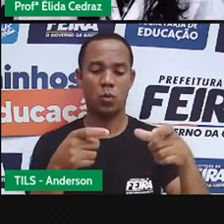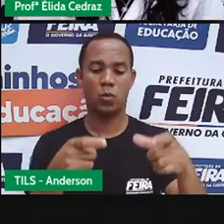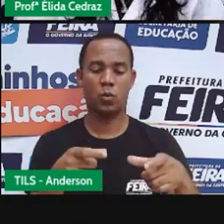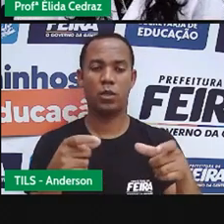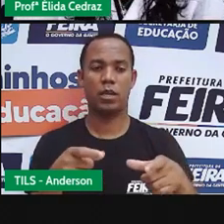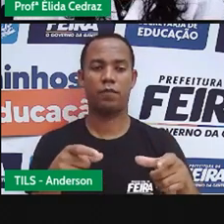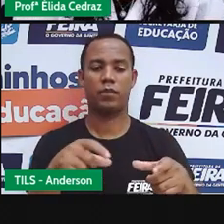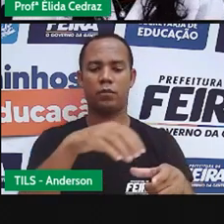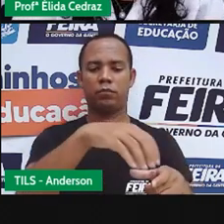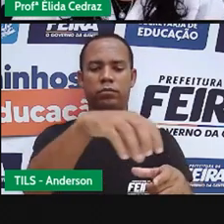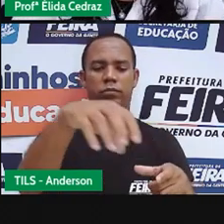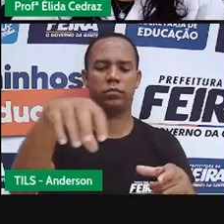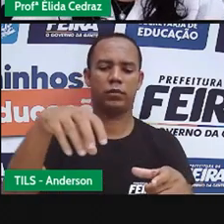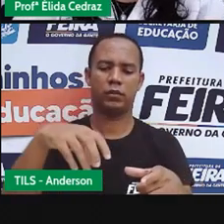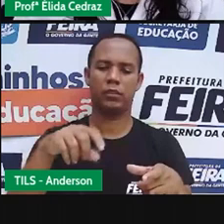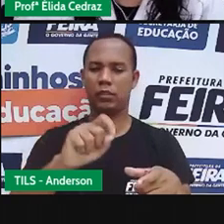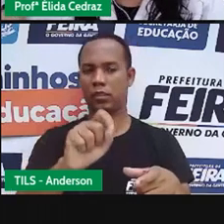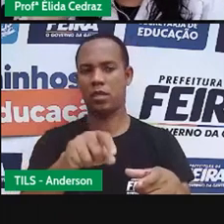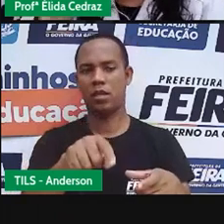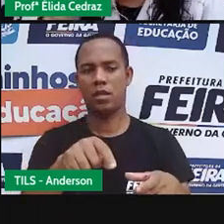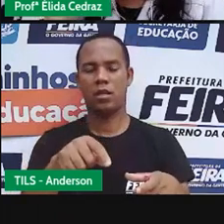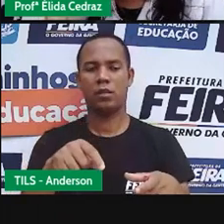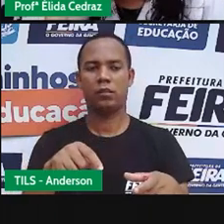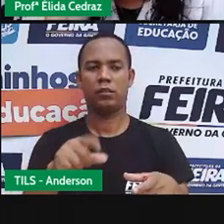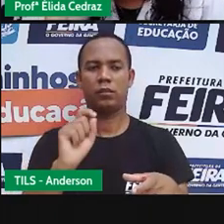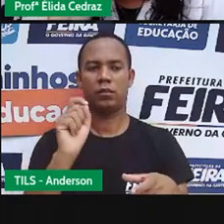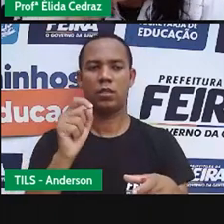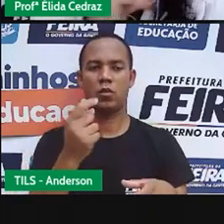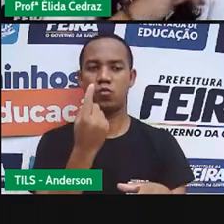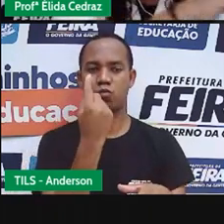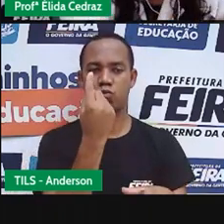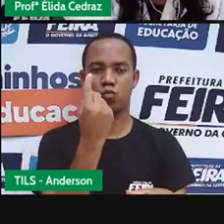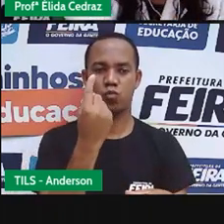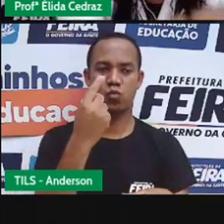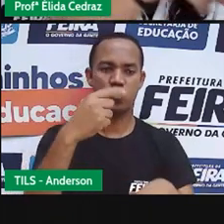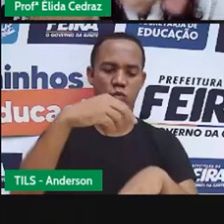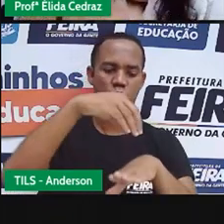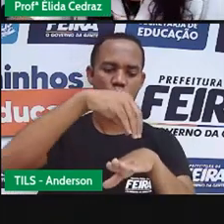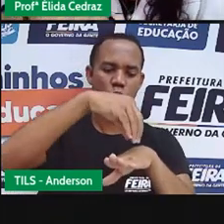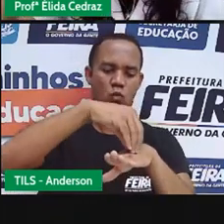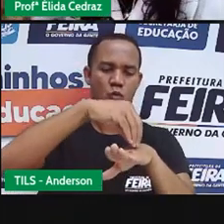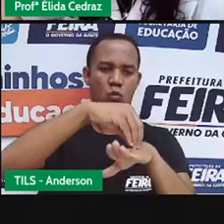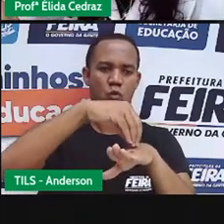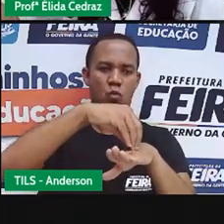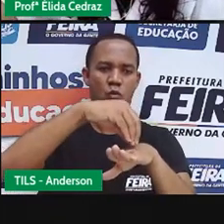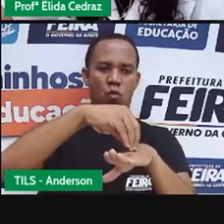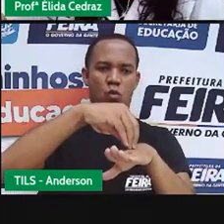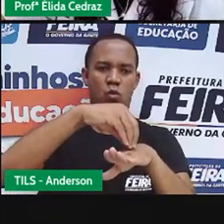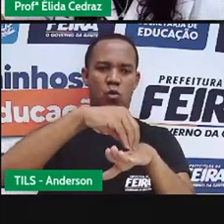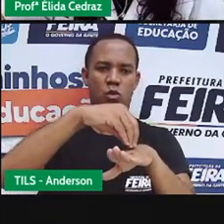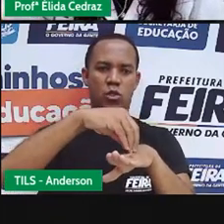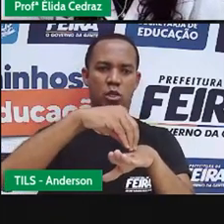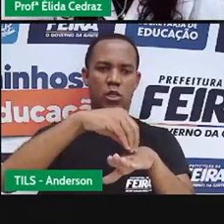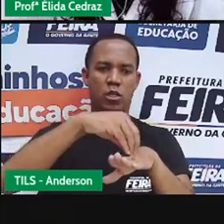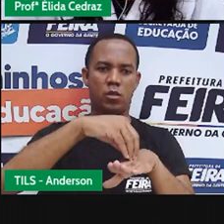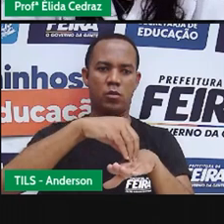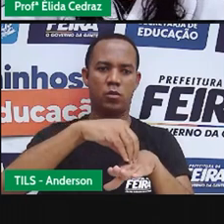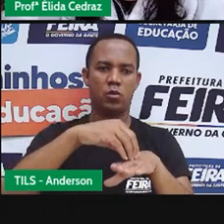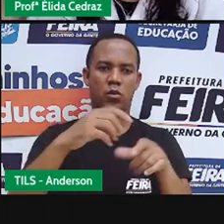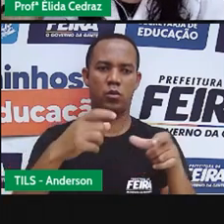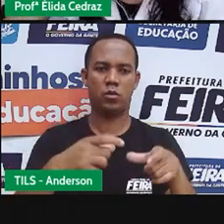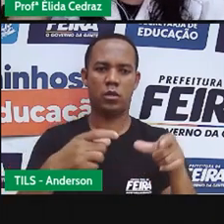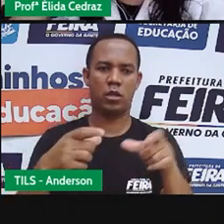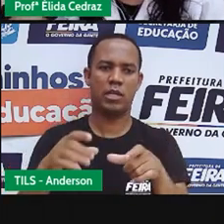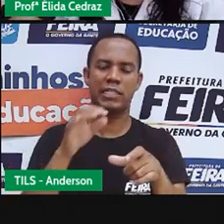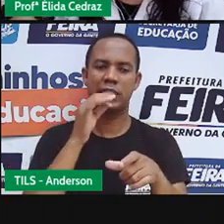bata bastante sol, bem em sua hora. E vai colocar um cubinho de gelo em cada um dos ítons.